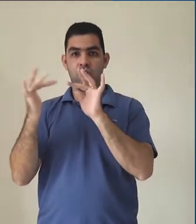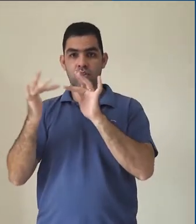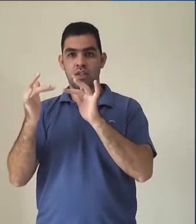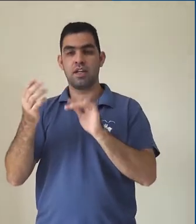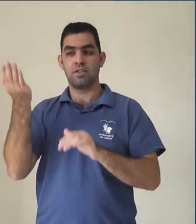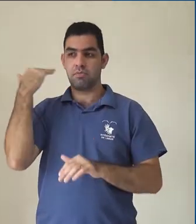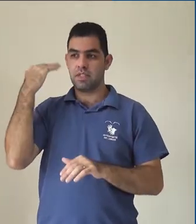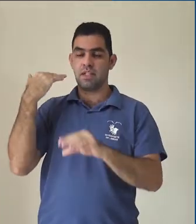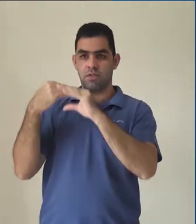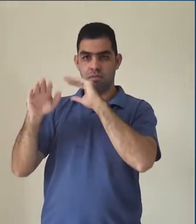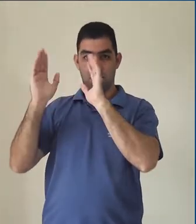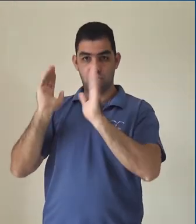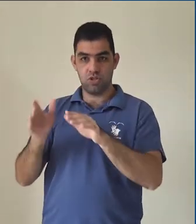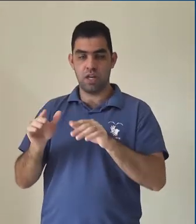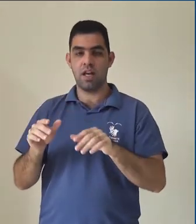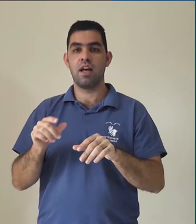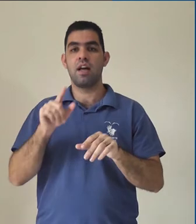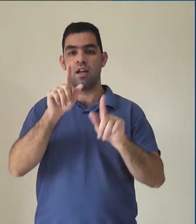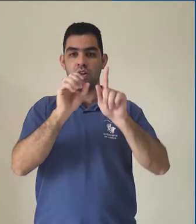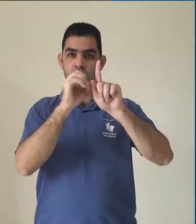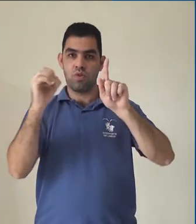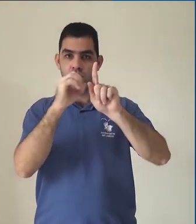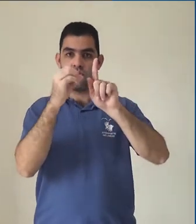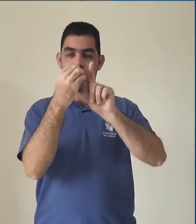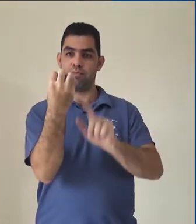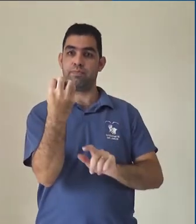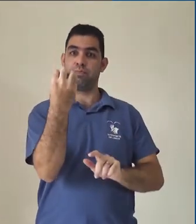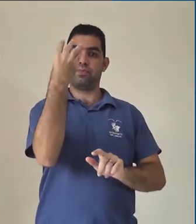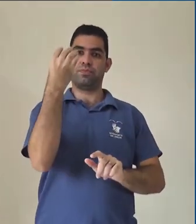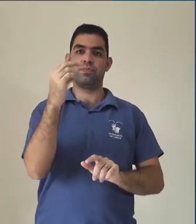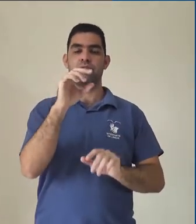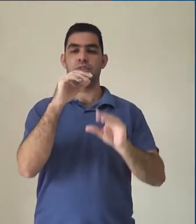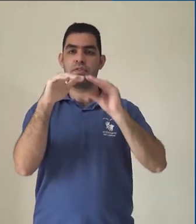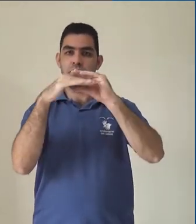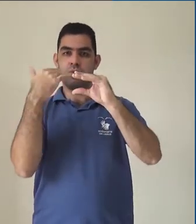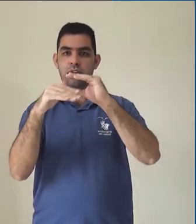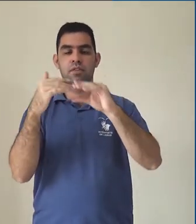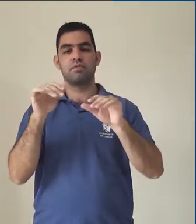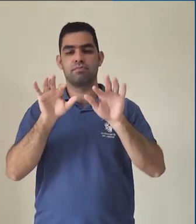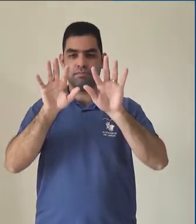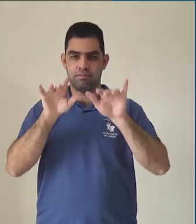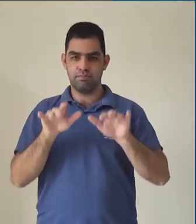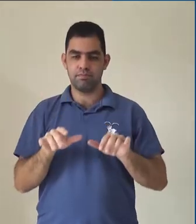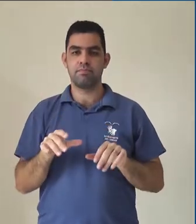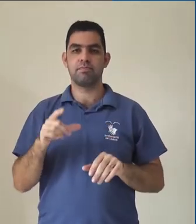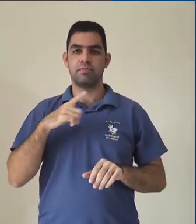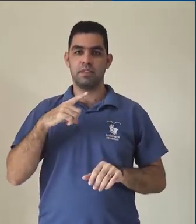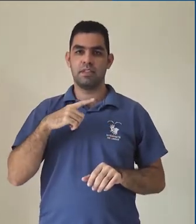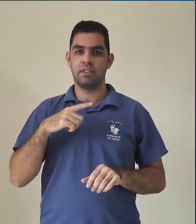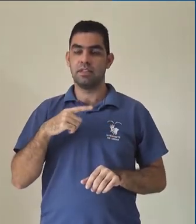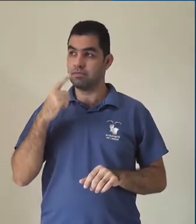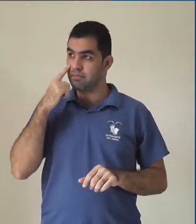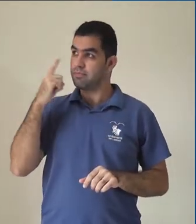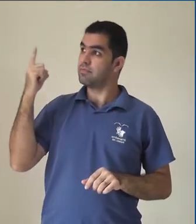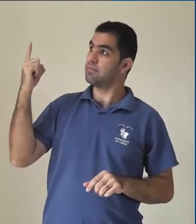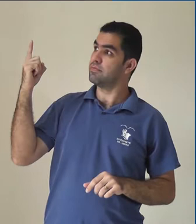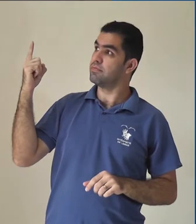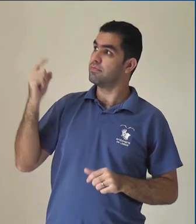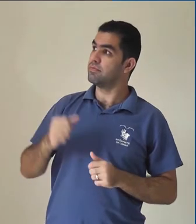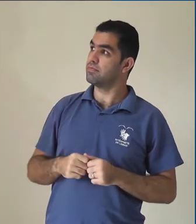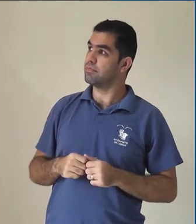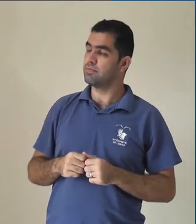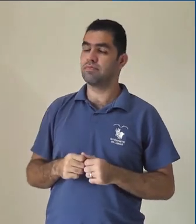se encontre na sua lista de contatos, o Google irá te sugerir o nome dela conforme você digita. Basta clicar sobre a sugestão